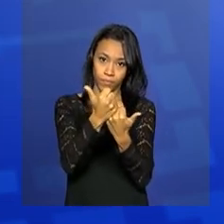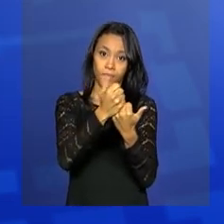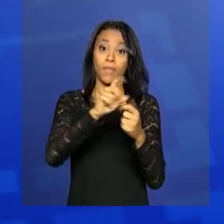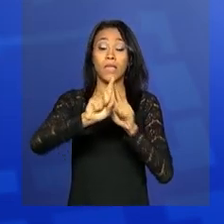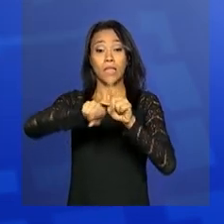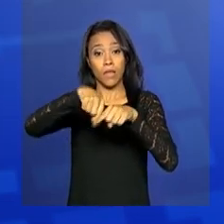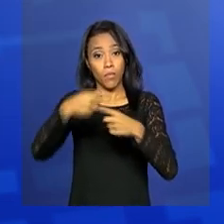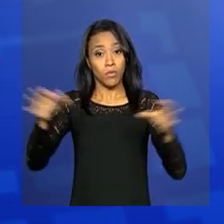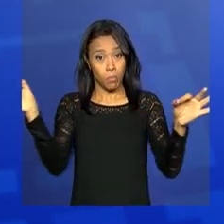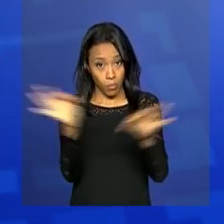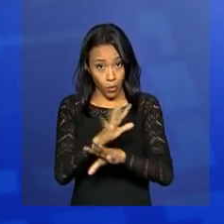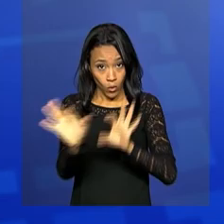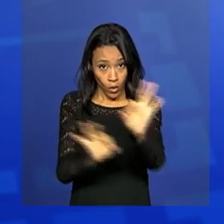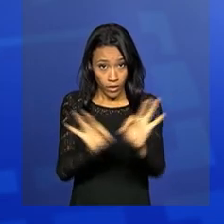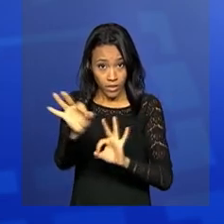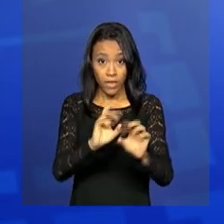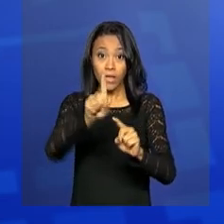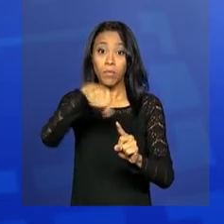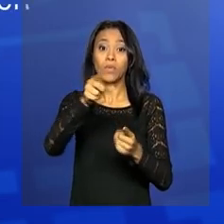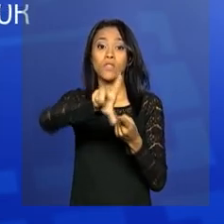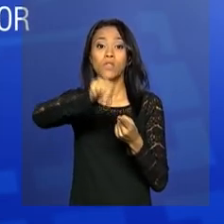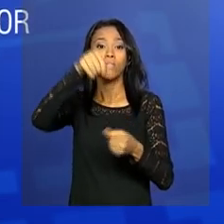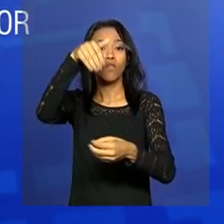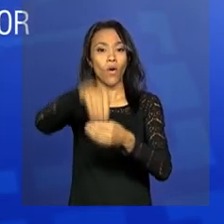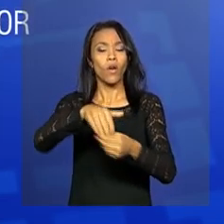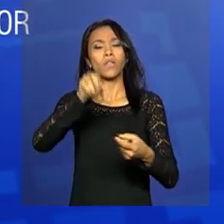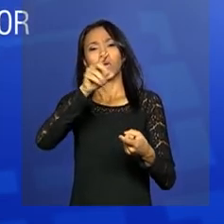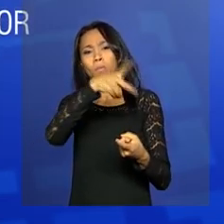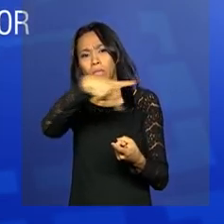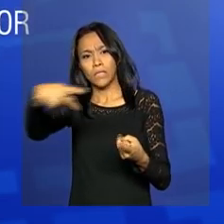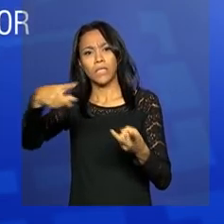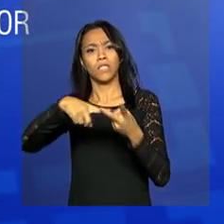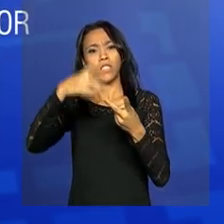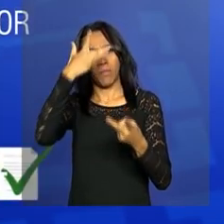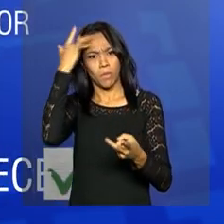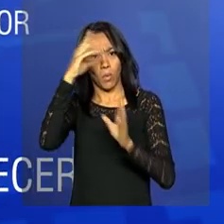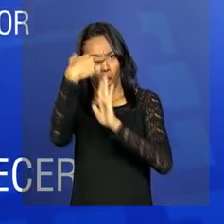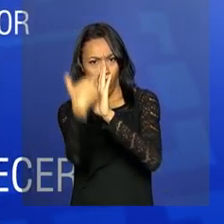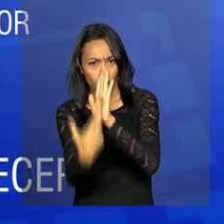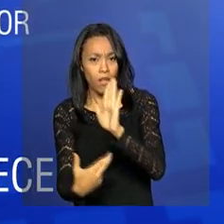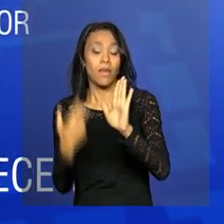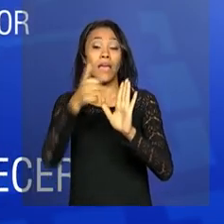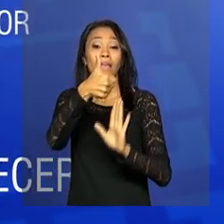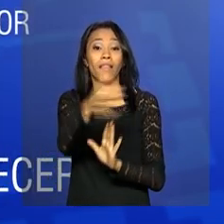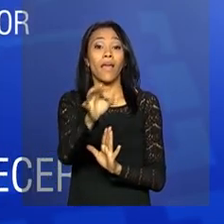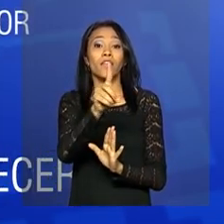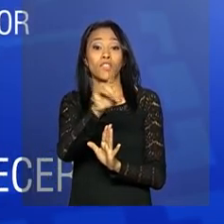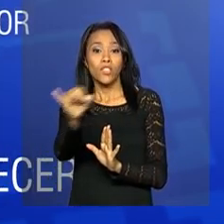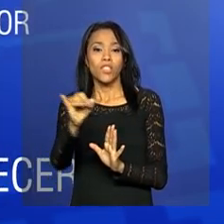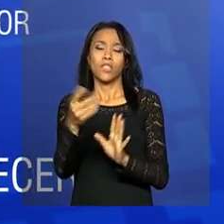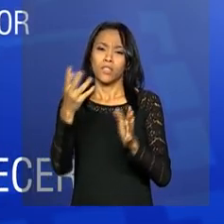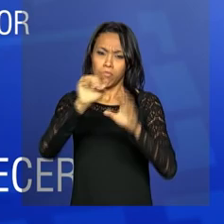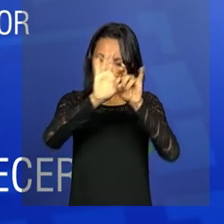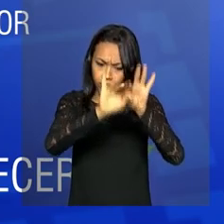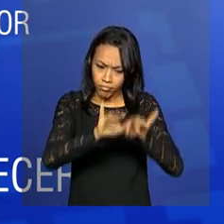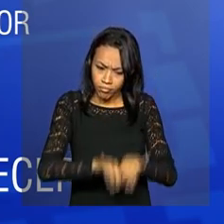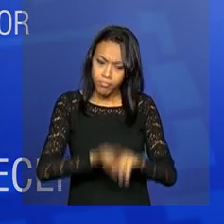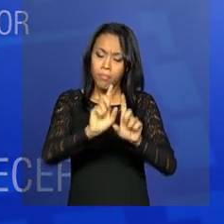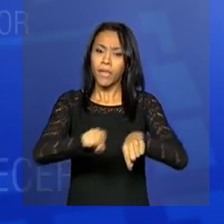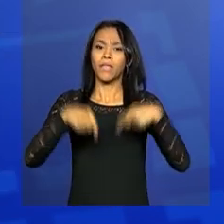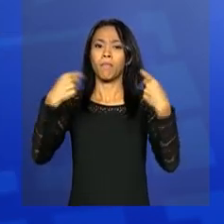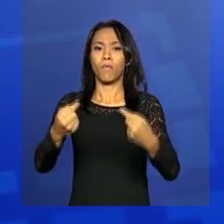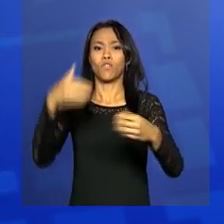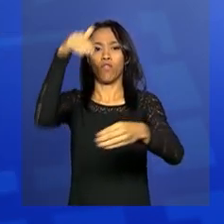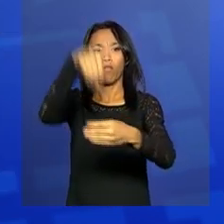Instalada a comissão, são eleitos o presidente e o relator. E em 10 dias, a comissão deve elaborar um parecer para ser votado no